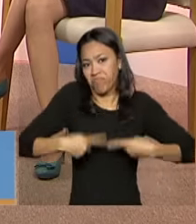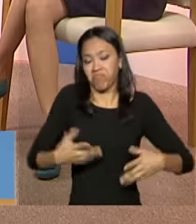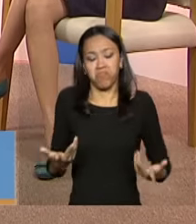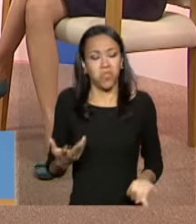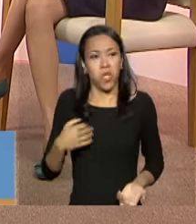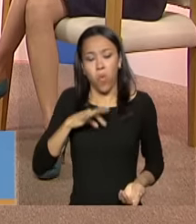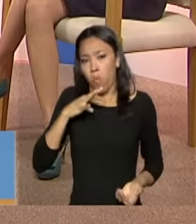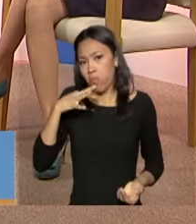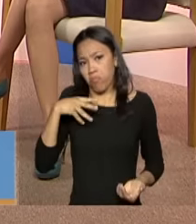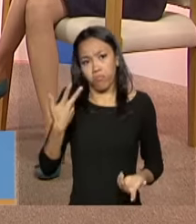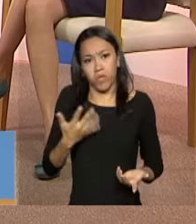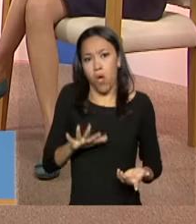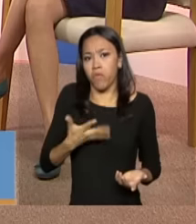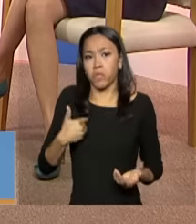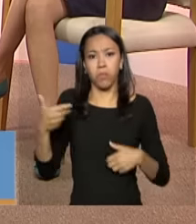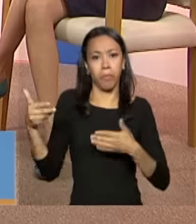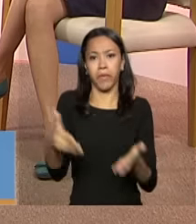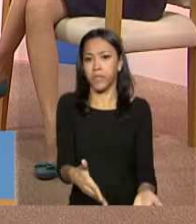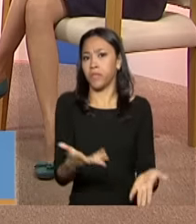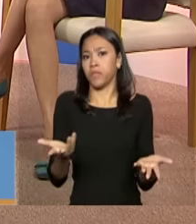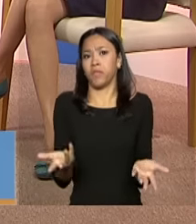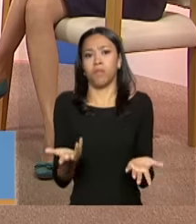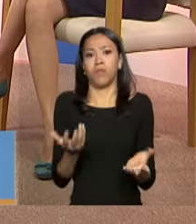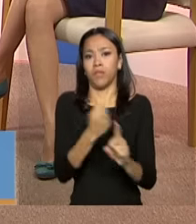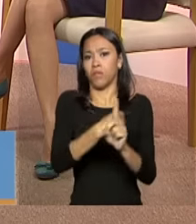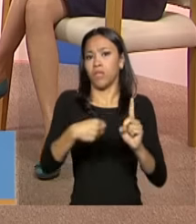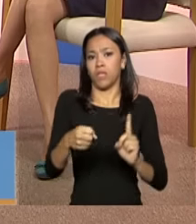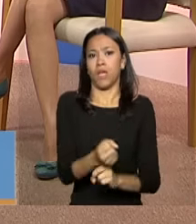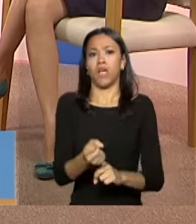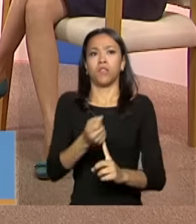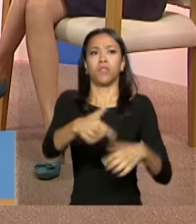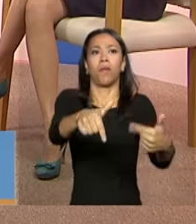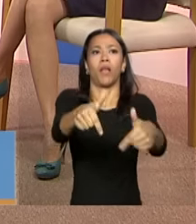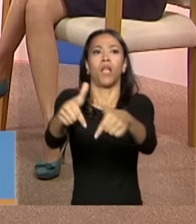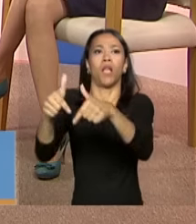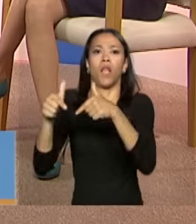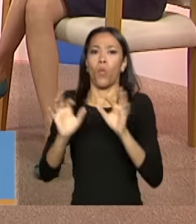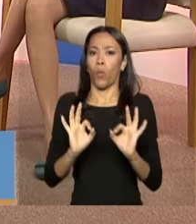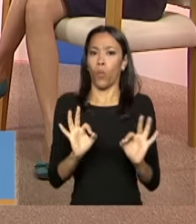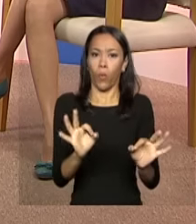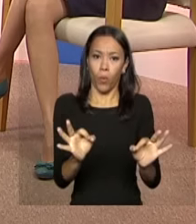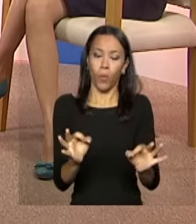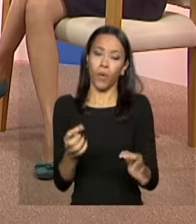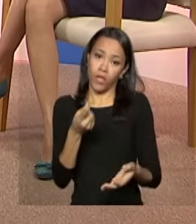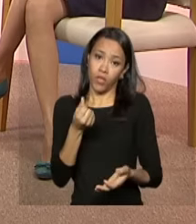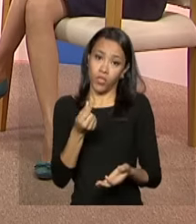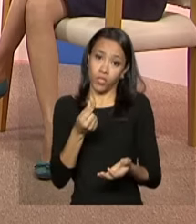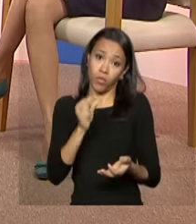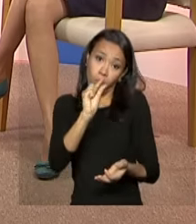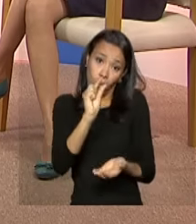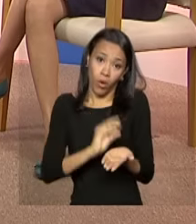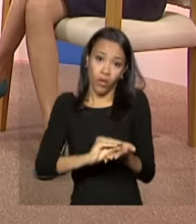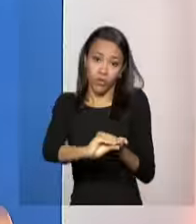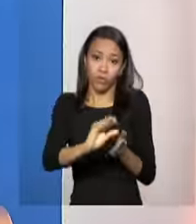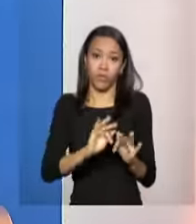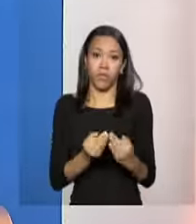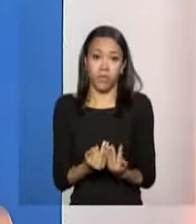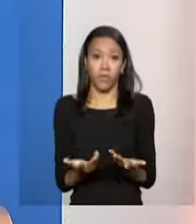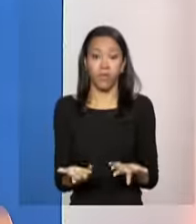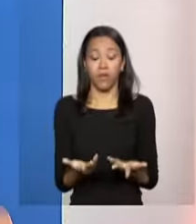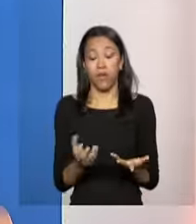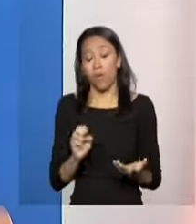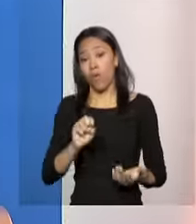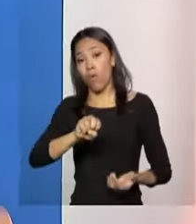ativamente da vida produtiva, portanto, eles contribuem muito pouco com a geração de renda na família, seja porque